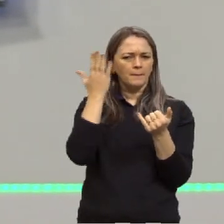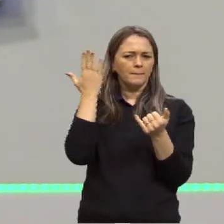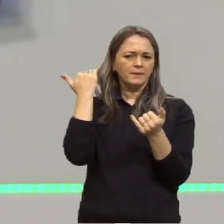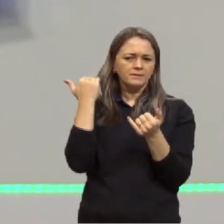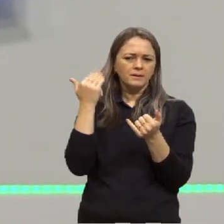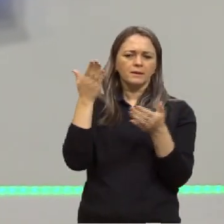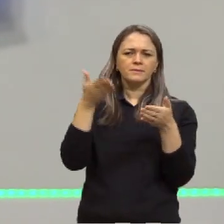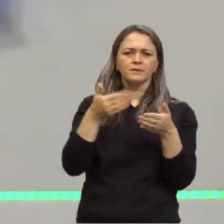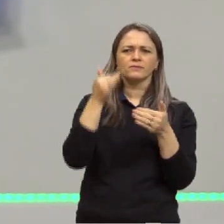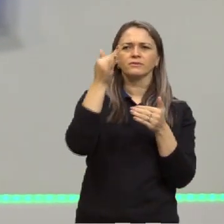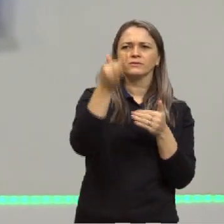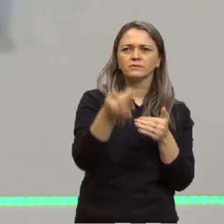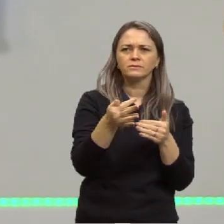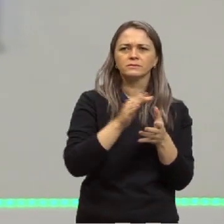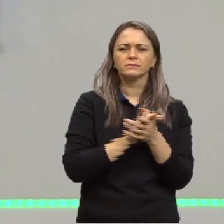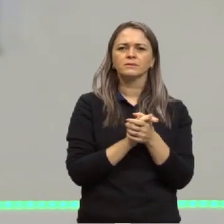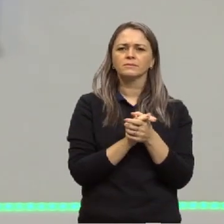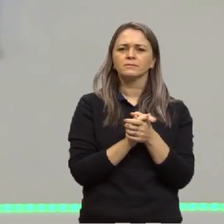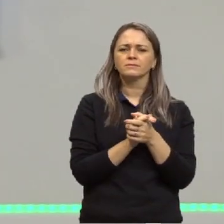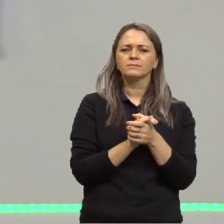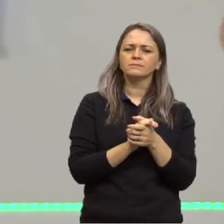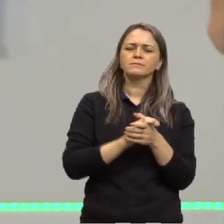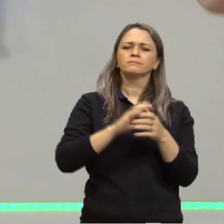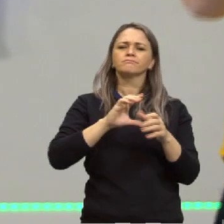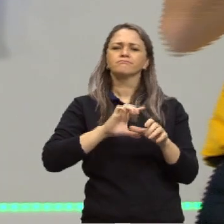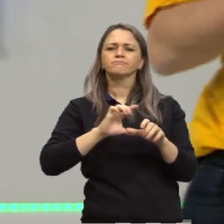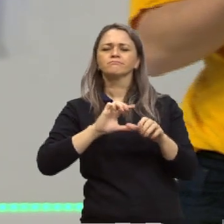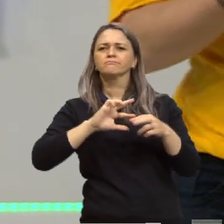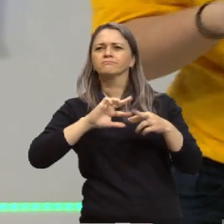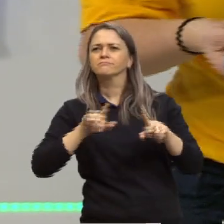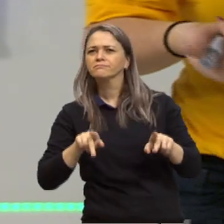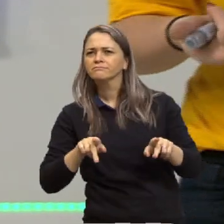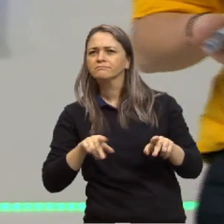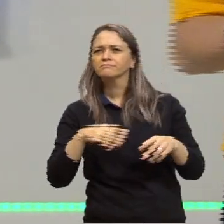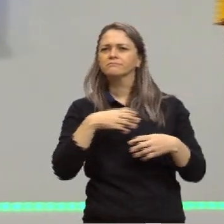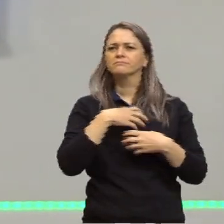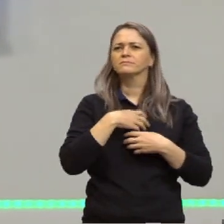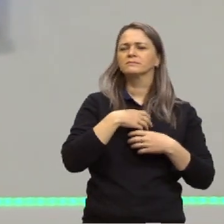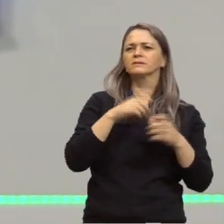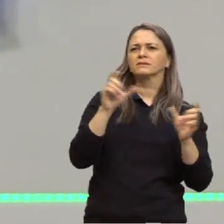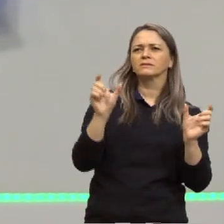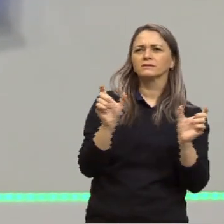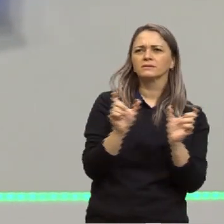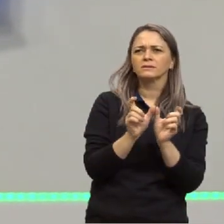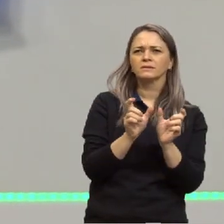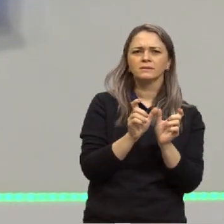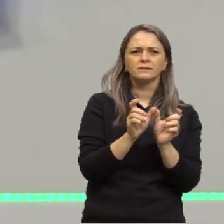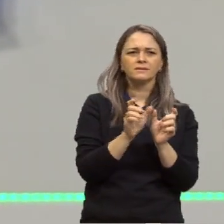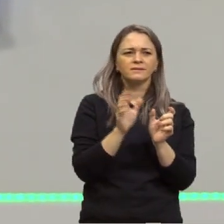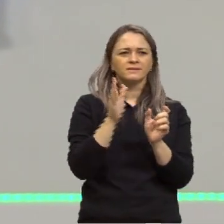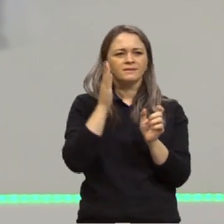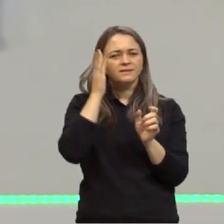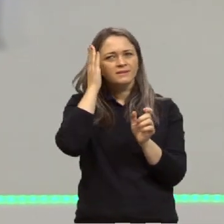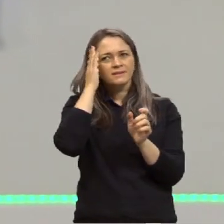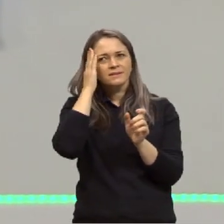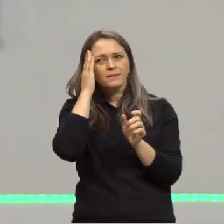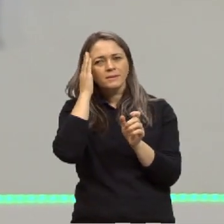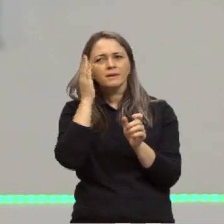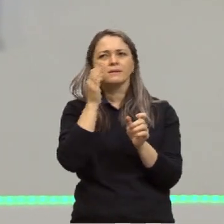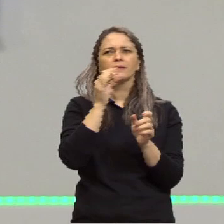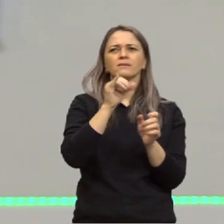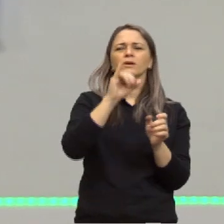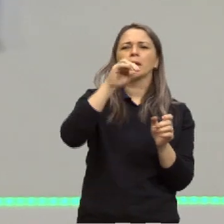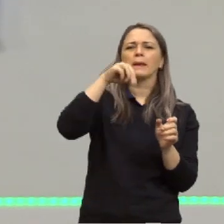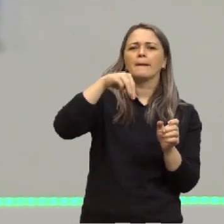presente ou futuro pode mudar o sentido de uma frase. Vocês já viram, por exemplo, que a gente saber que um modo estava no imperativo,